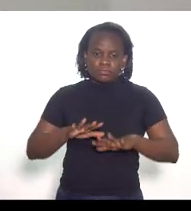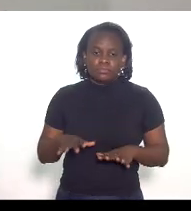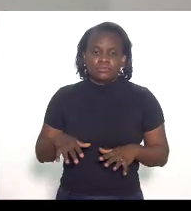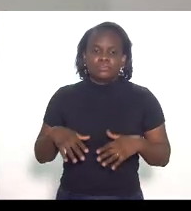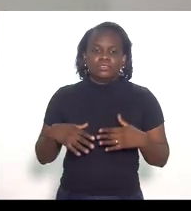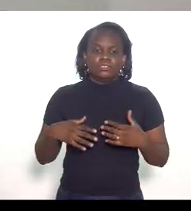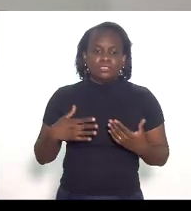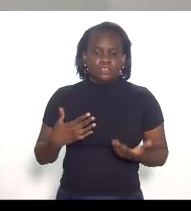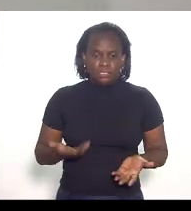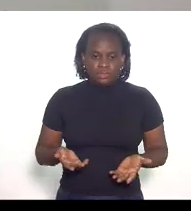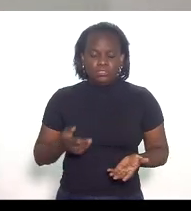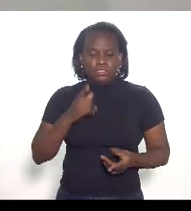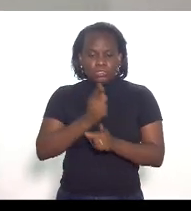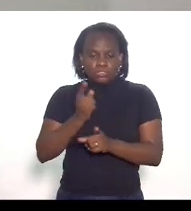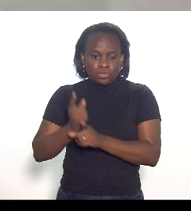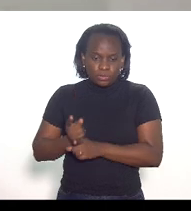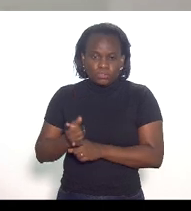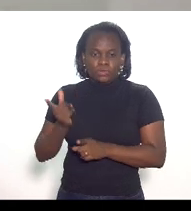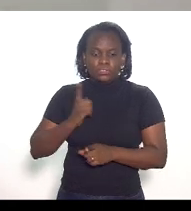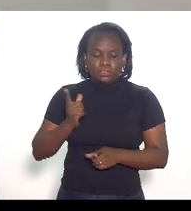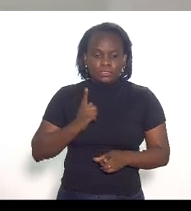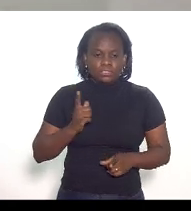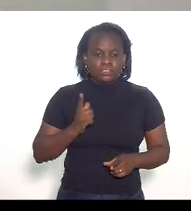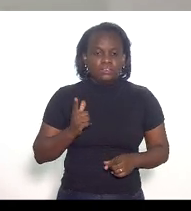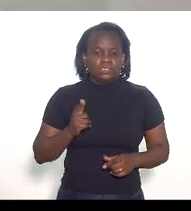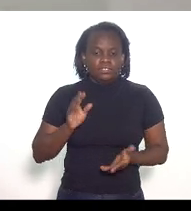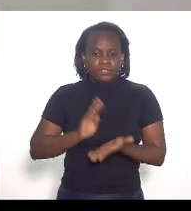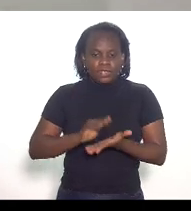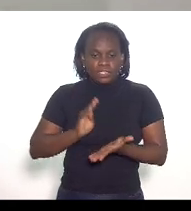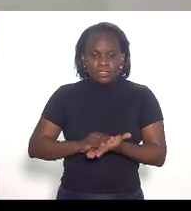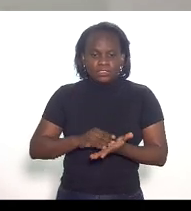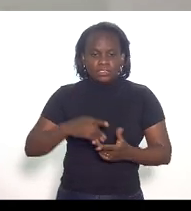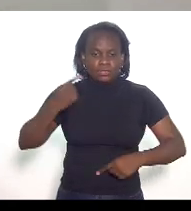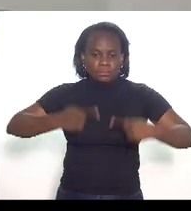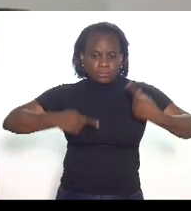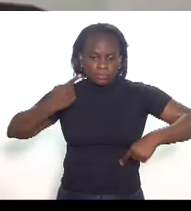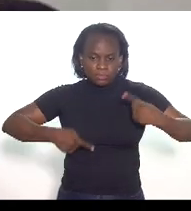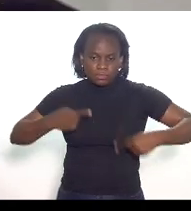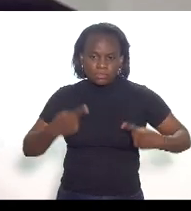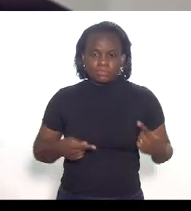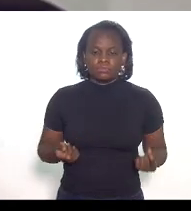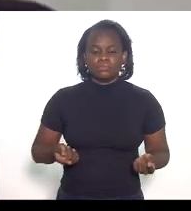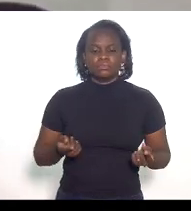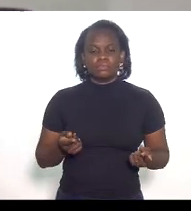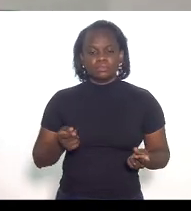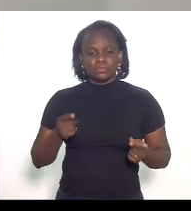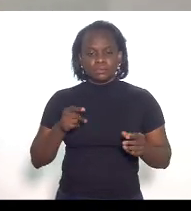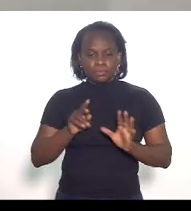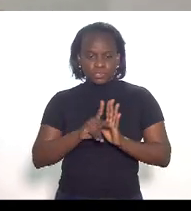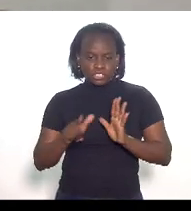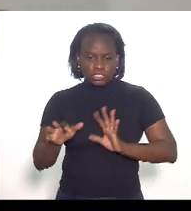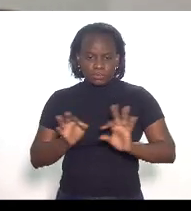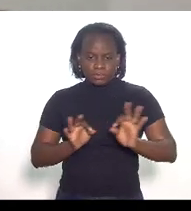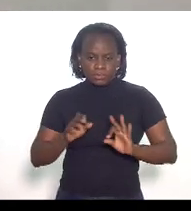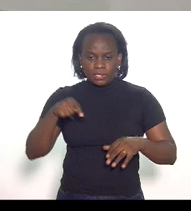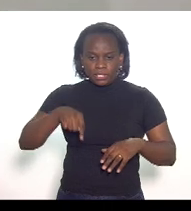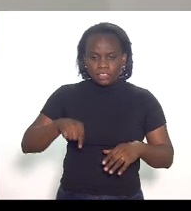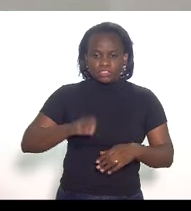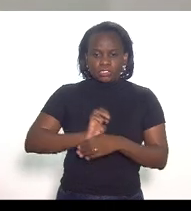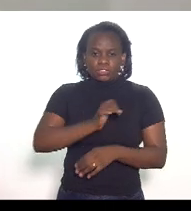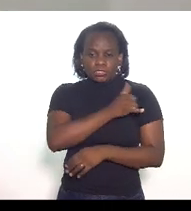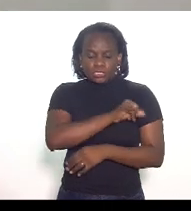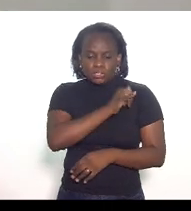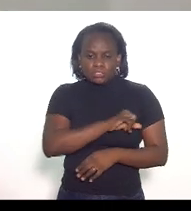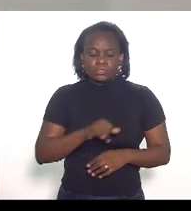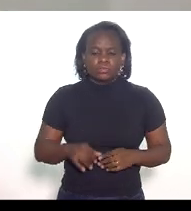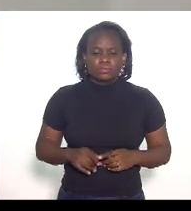que nós identificamos que havia uma falha de competitividade dos projetos localizados no estado do Rio de Janeiro